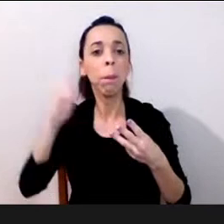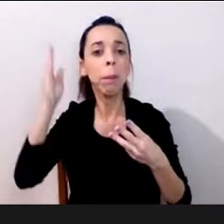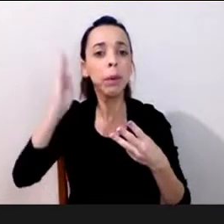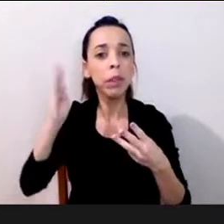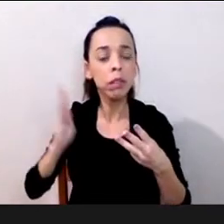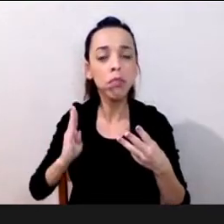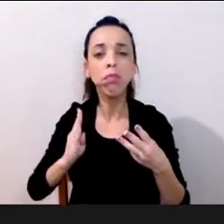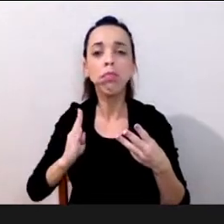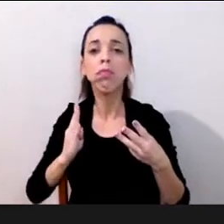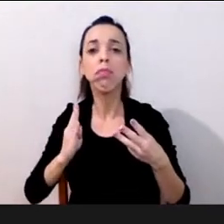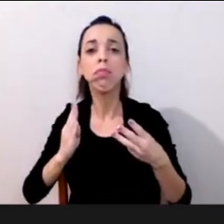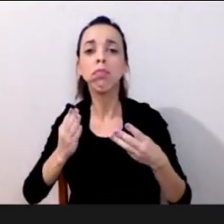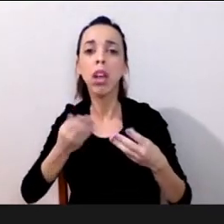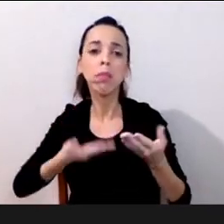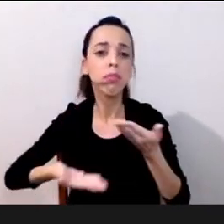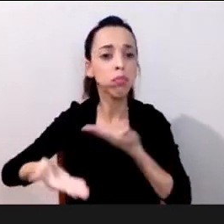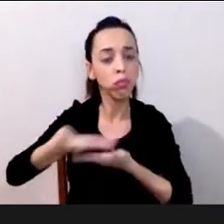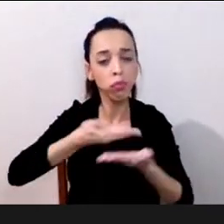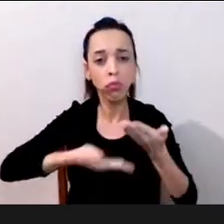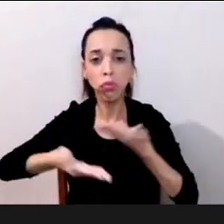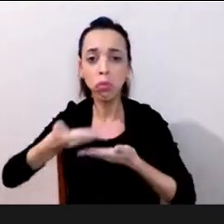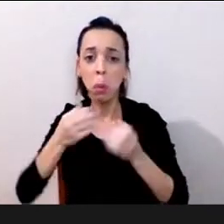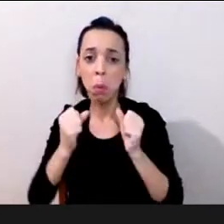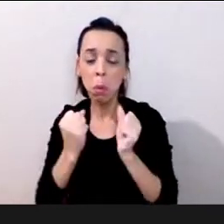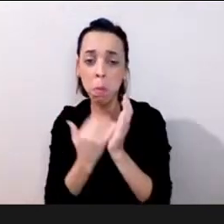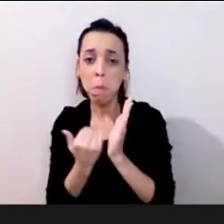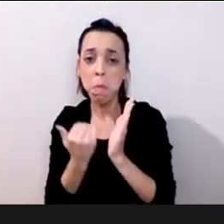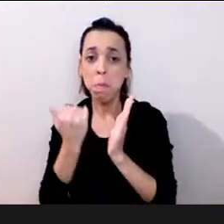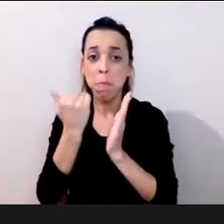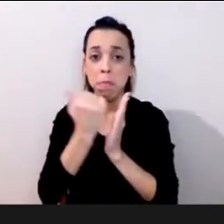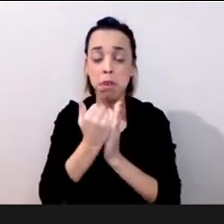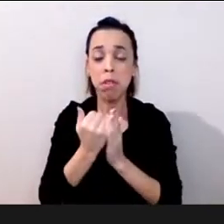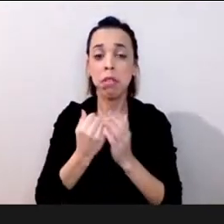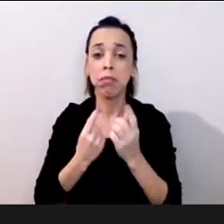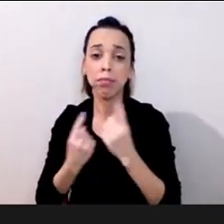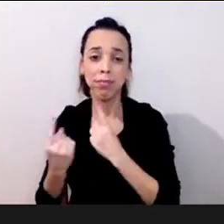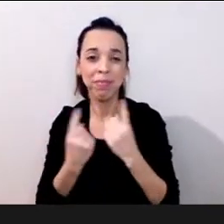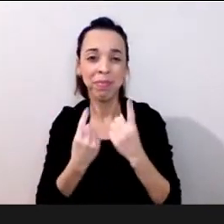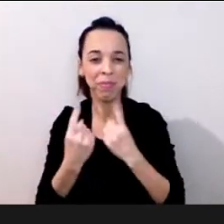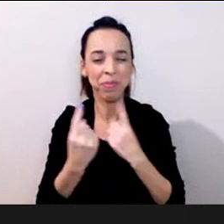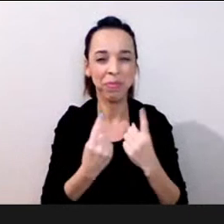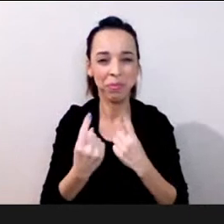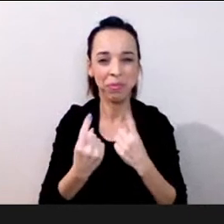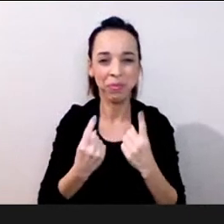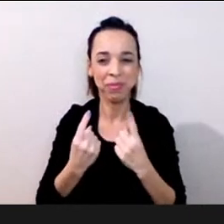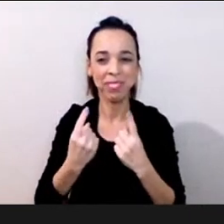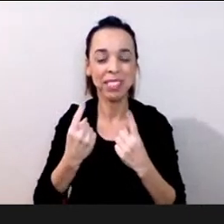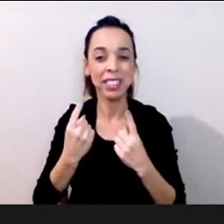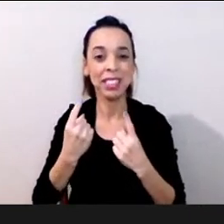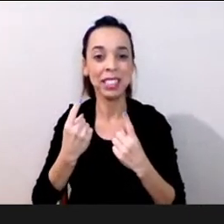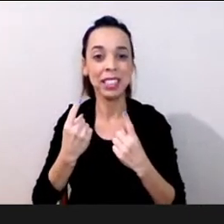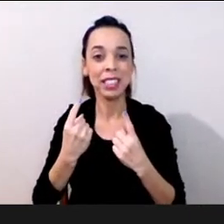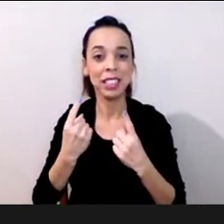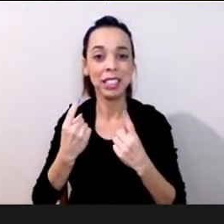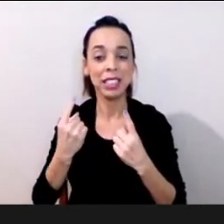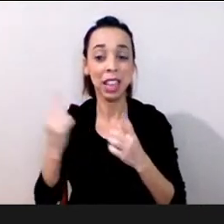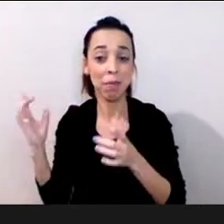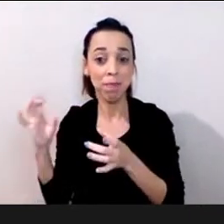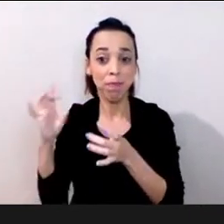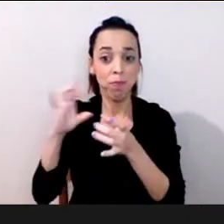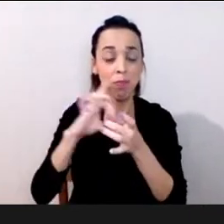fomentando um pouco mais em relação até puxando um gancho aqui com a pergunta da Jane